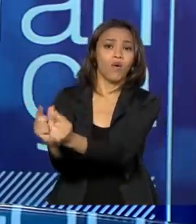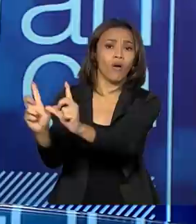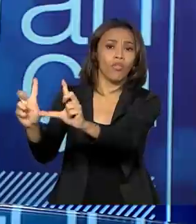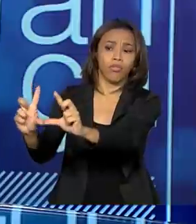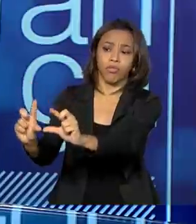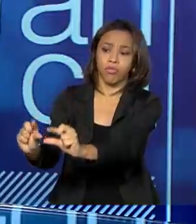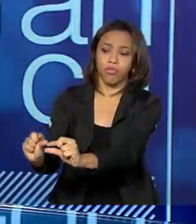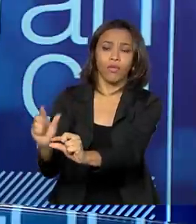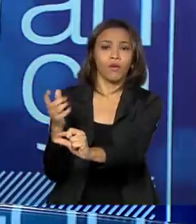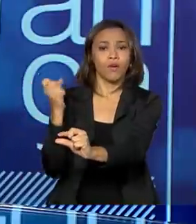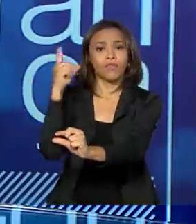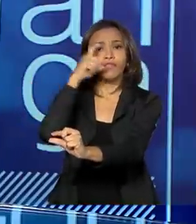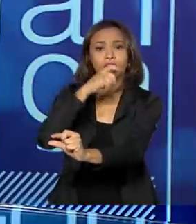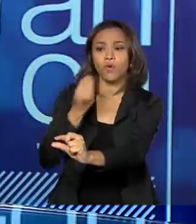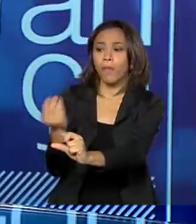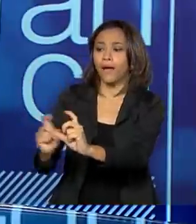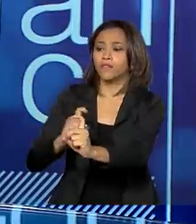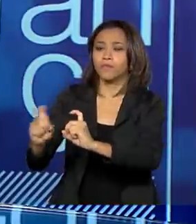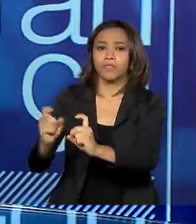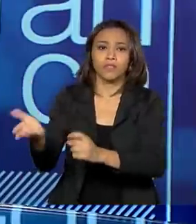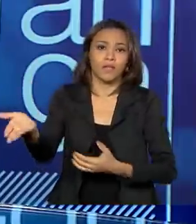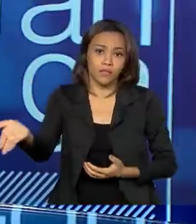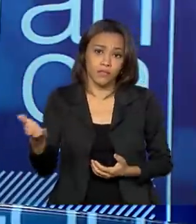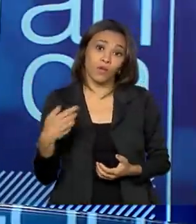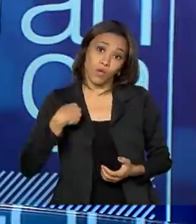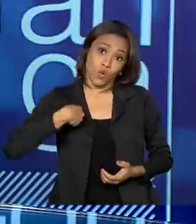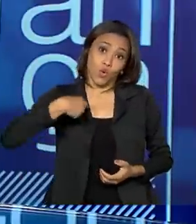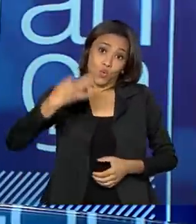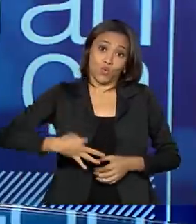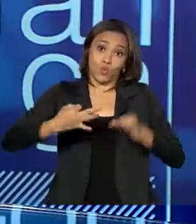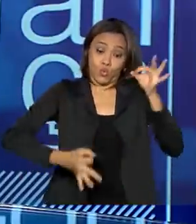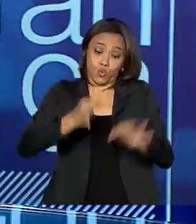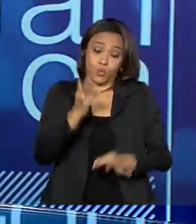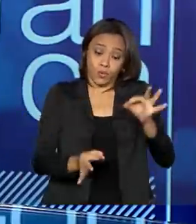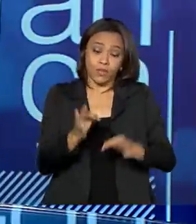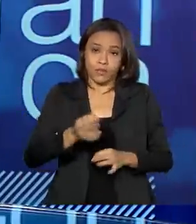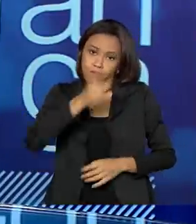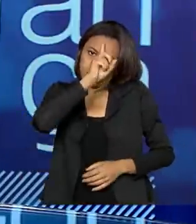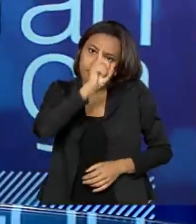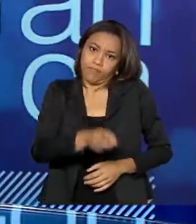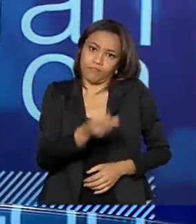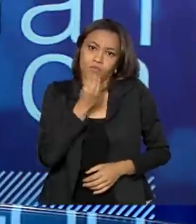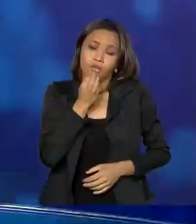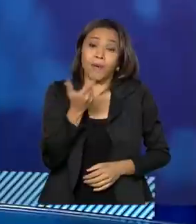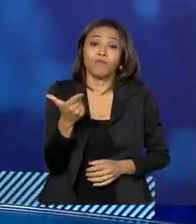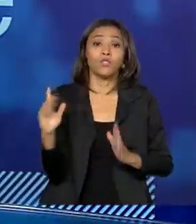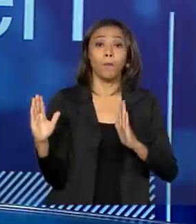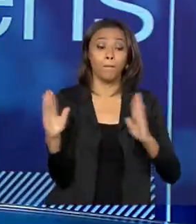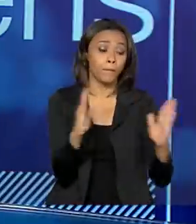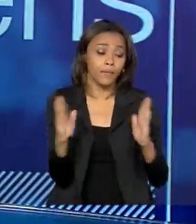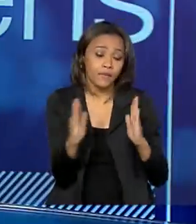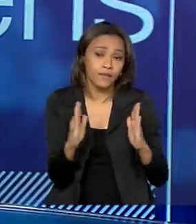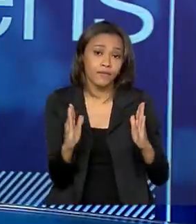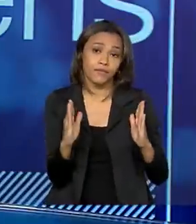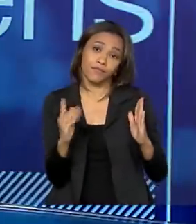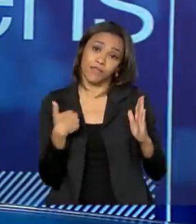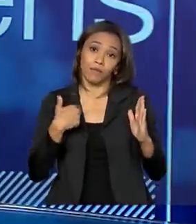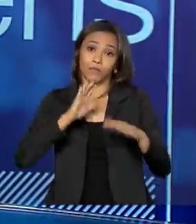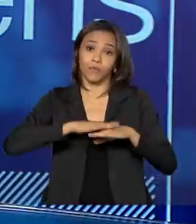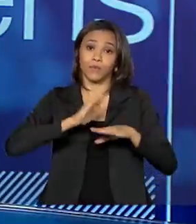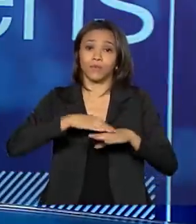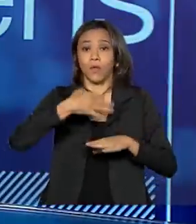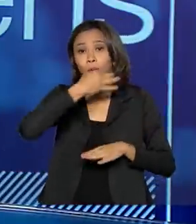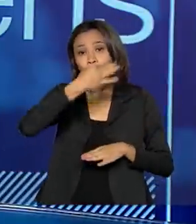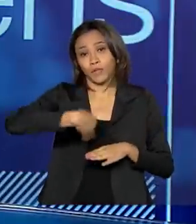na gestão desse patrimônio, o juiz determinaria a avaliação, mas não tinha um prazo específico. Então, ficava muito a critério dessa análise judicial.